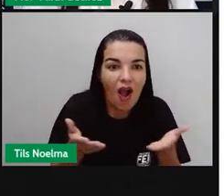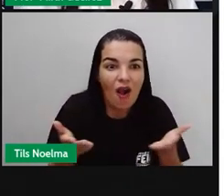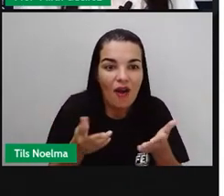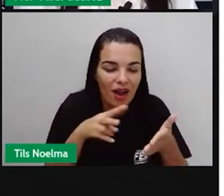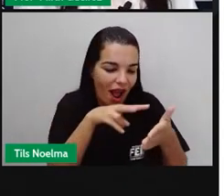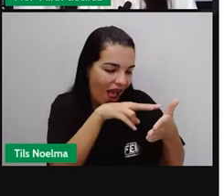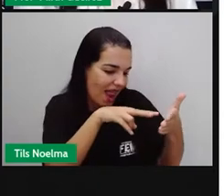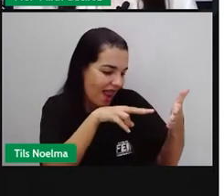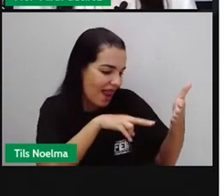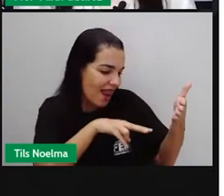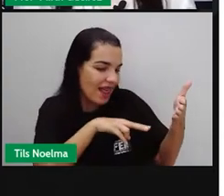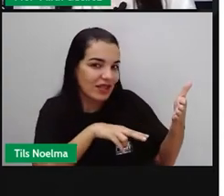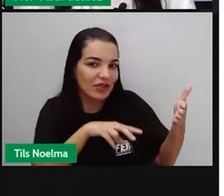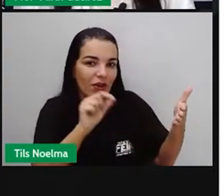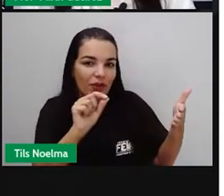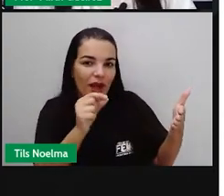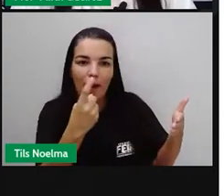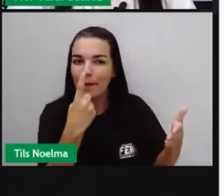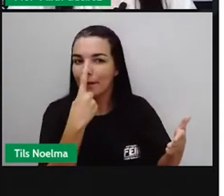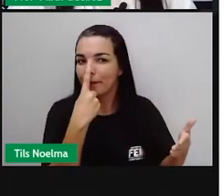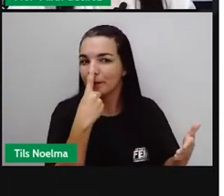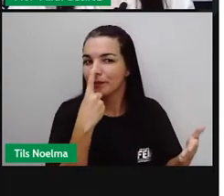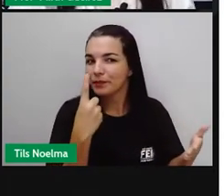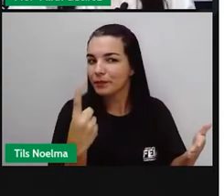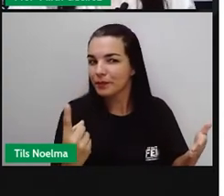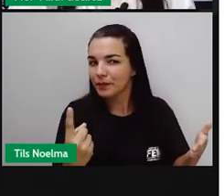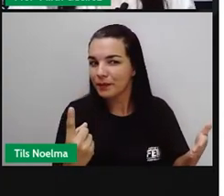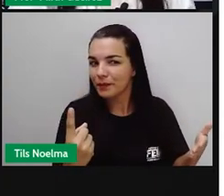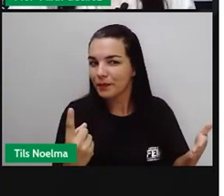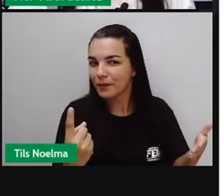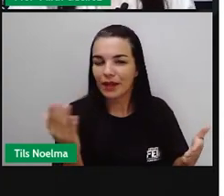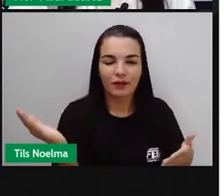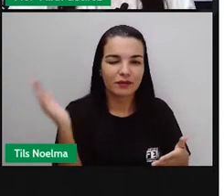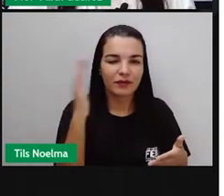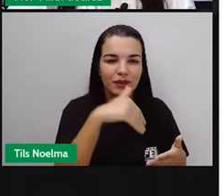é o livro Pinóquio. Vamos acompanhar?